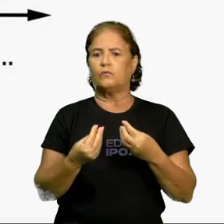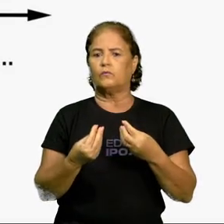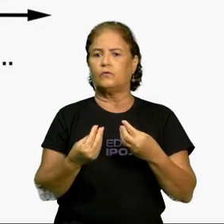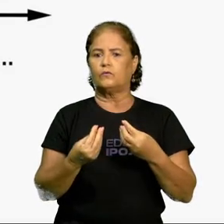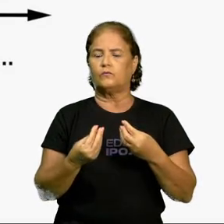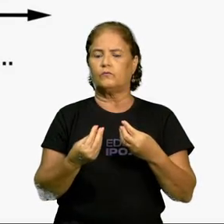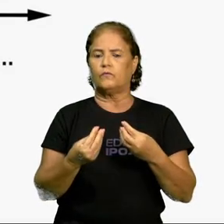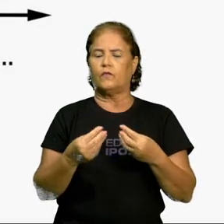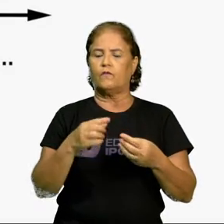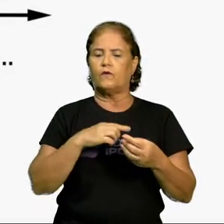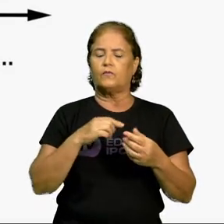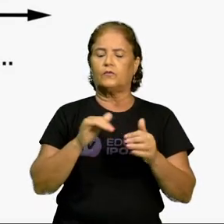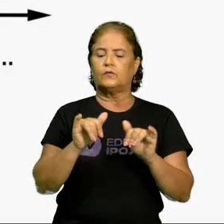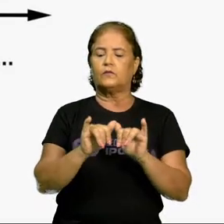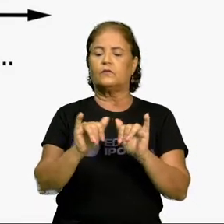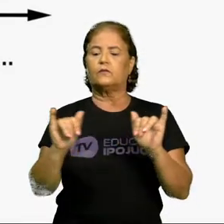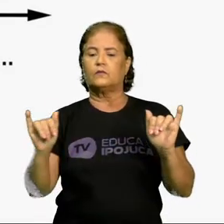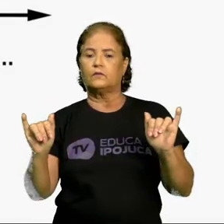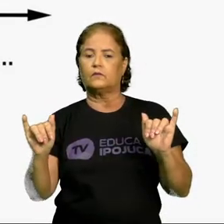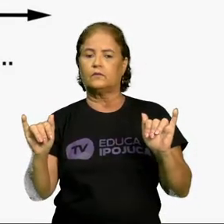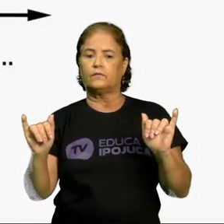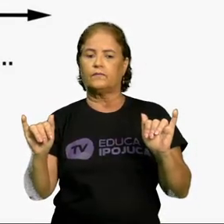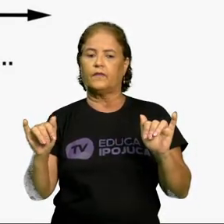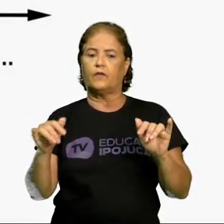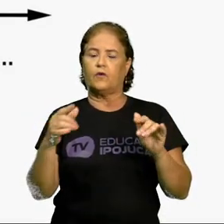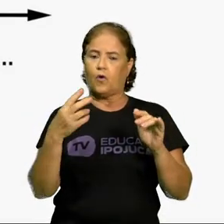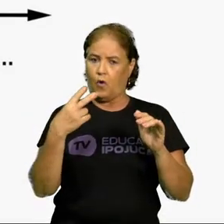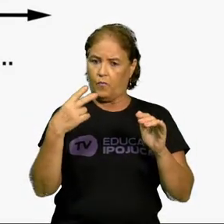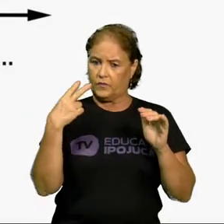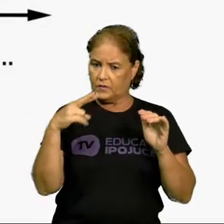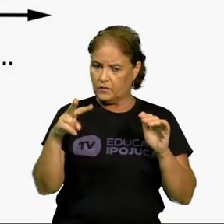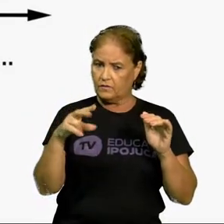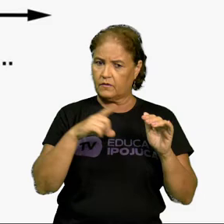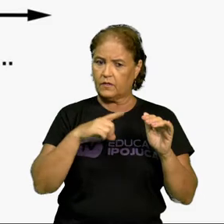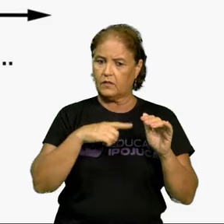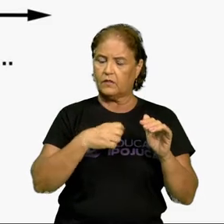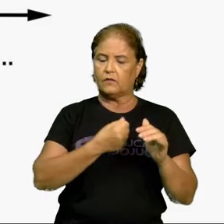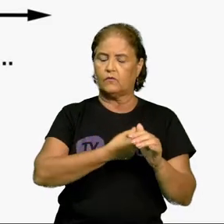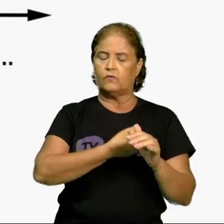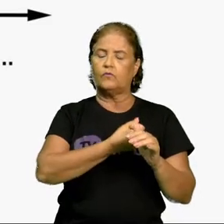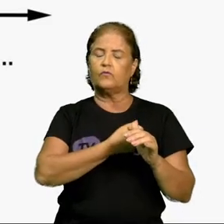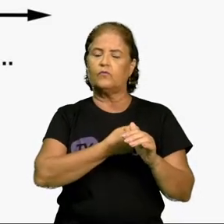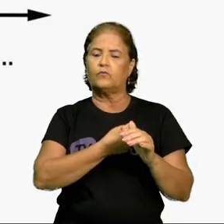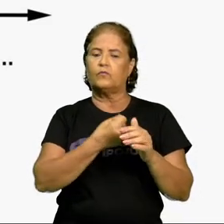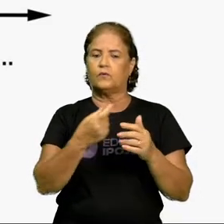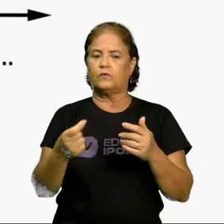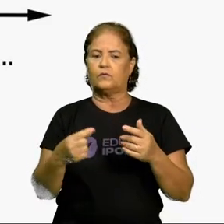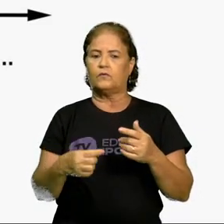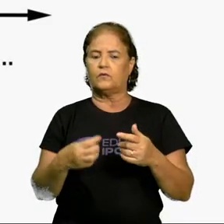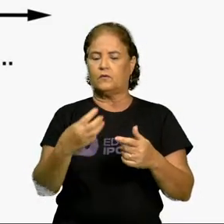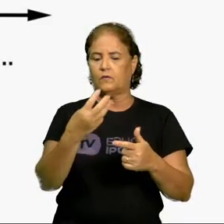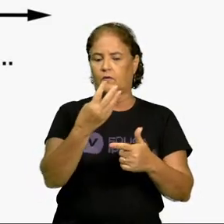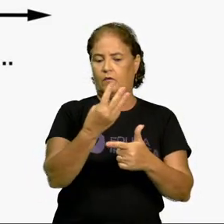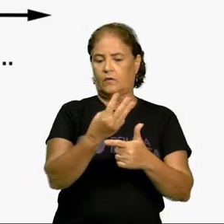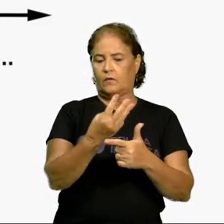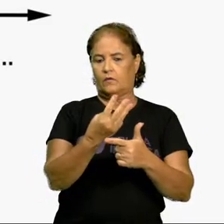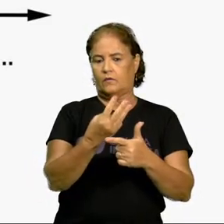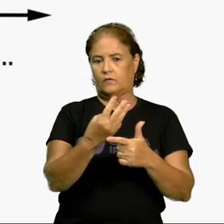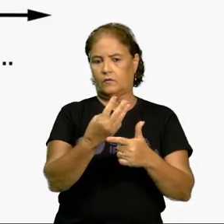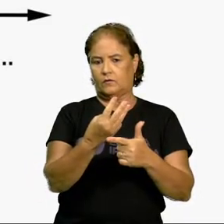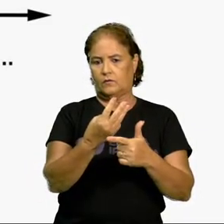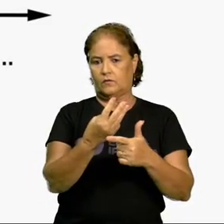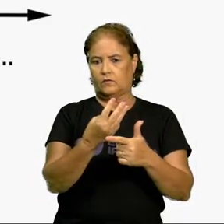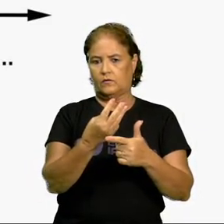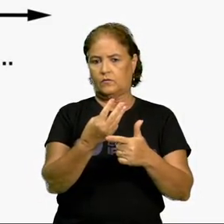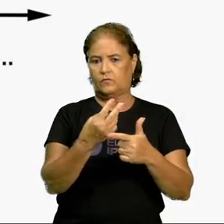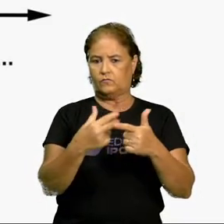Observe que a reta numérica está no conjunto dos racionais. Olha o que é ali. 3,5. Se você dividir 3